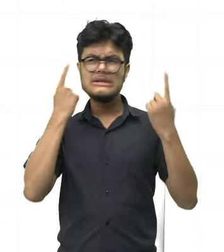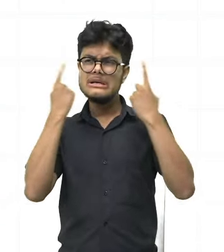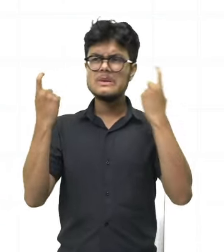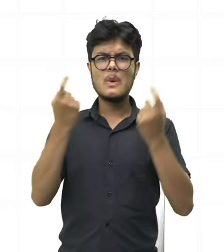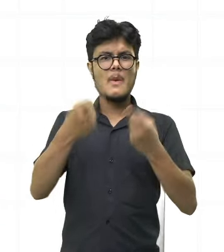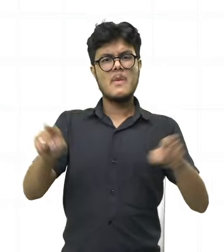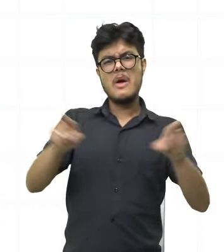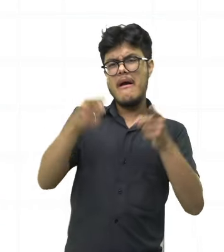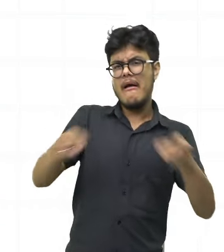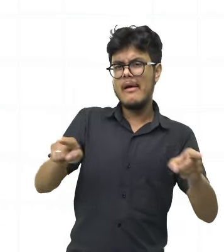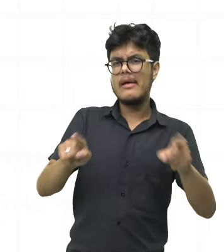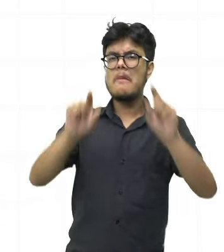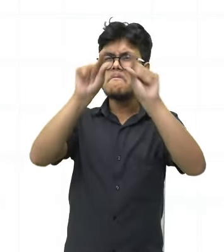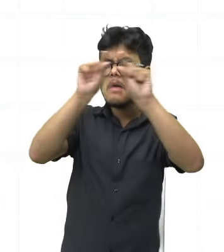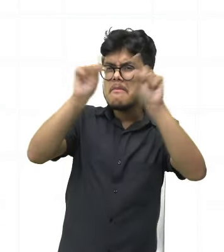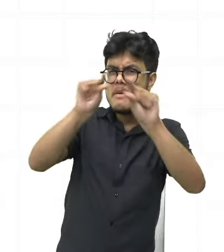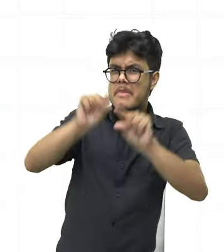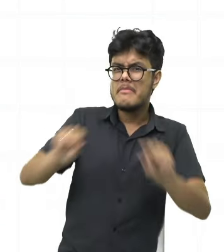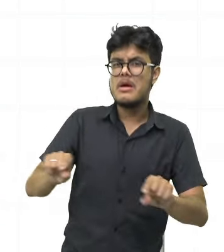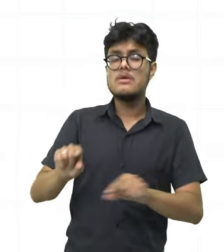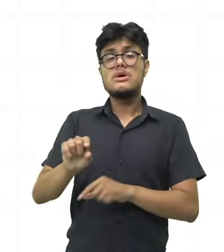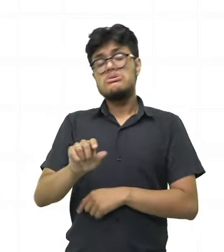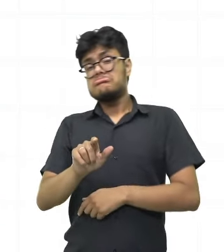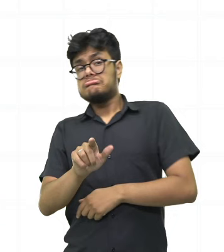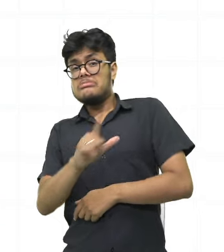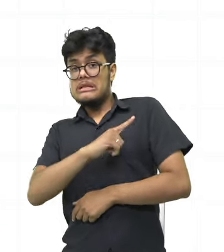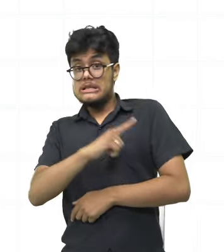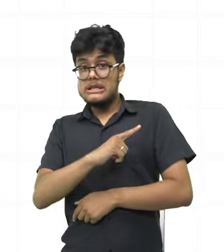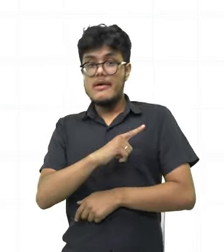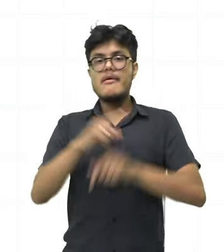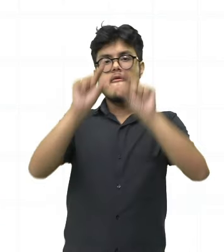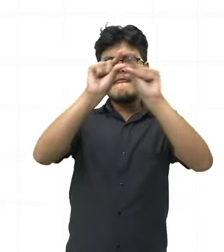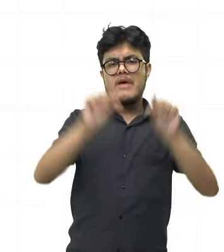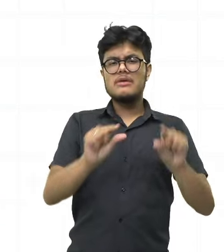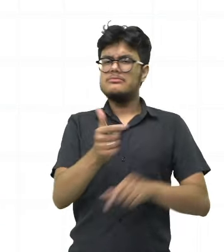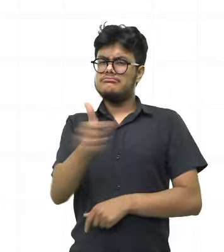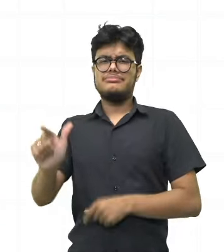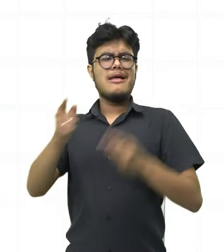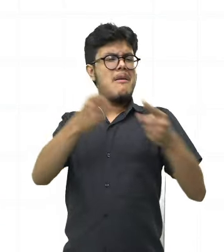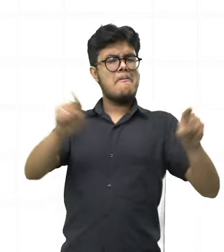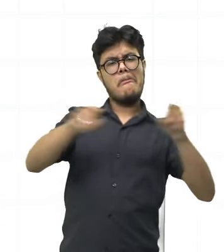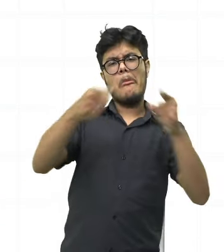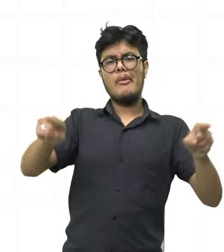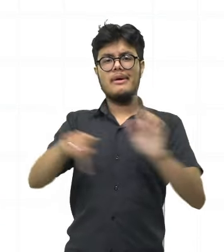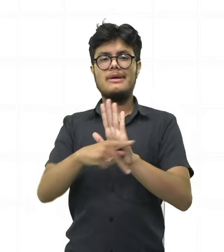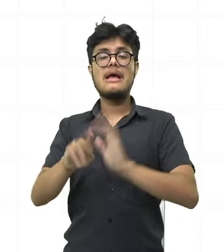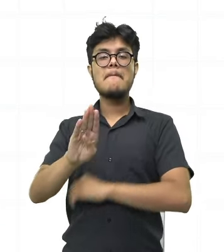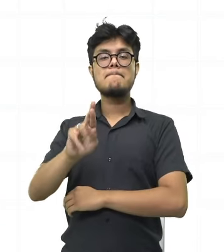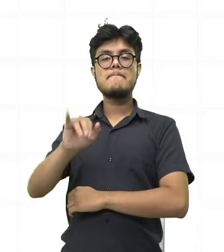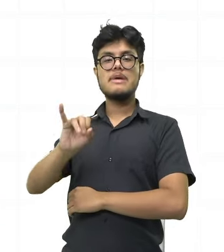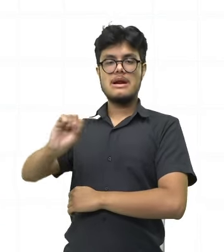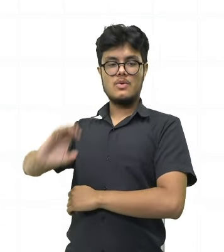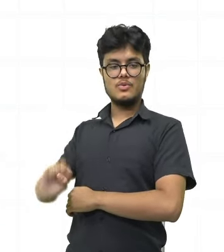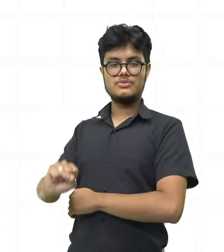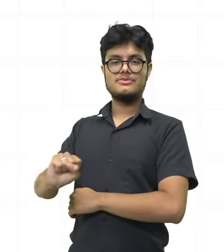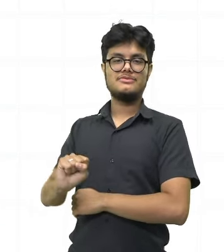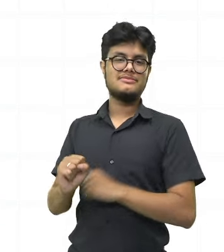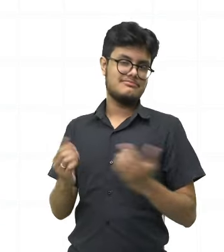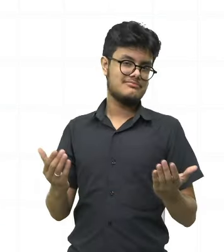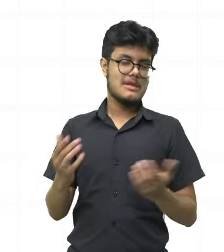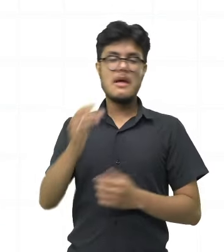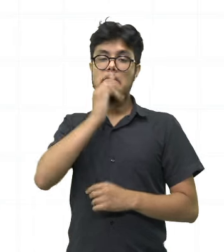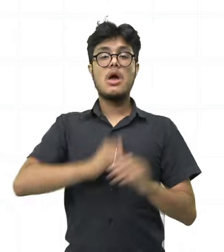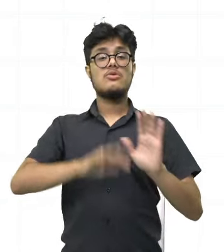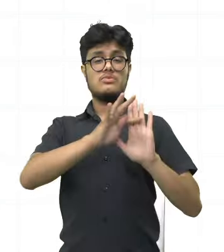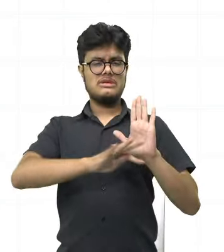versos. Há versos que não rimam e são chamados de versos brancos. Às vezes, você pega um